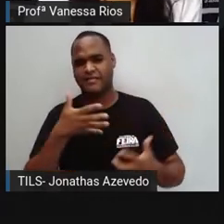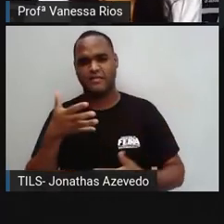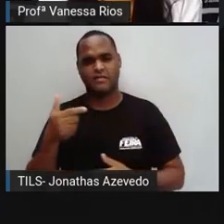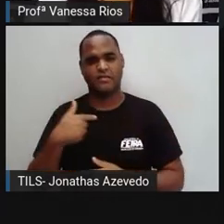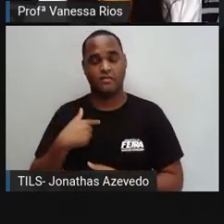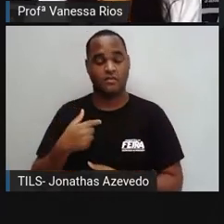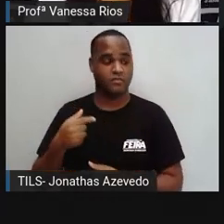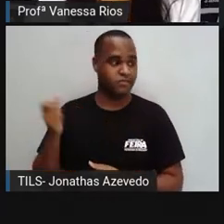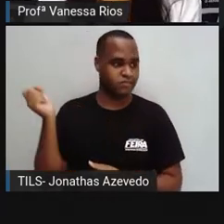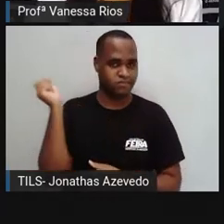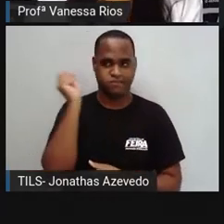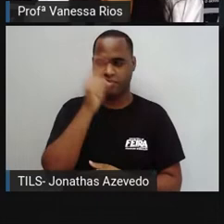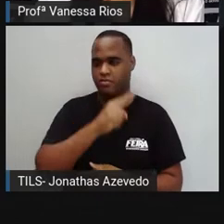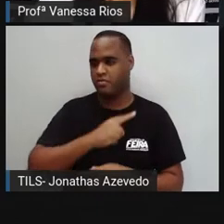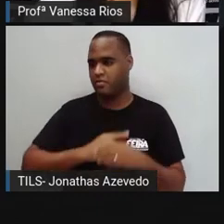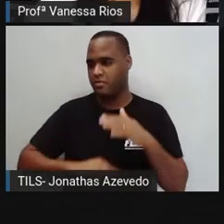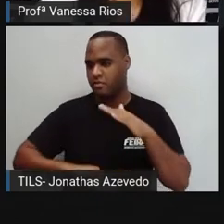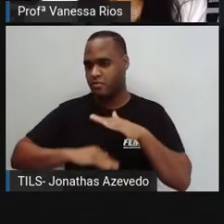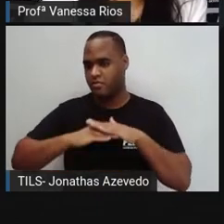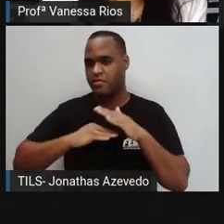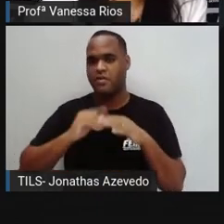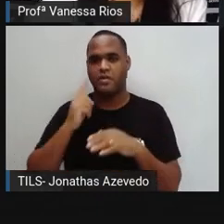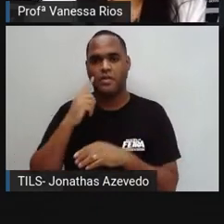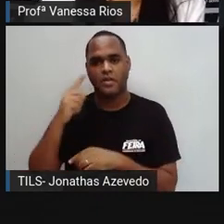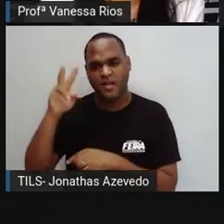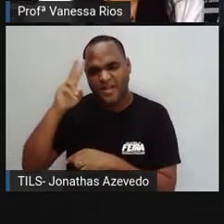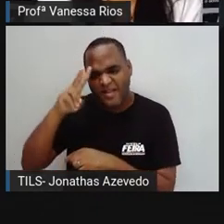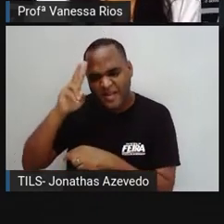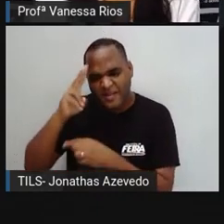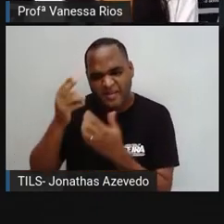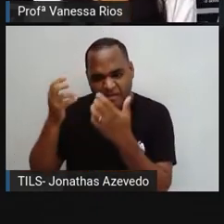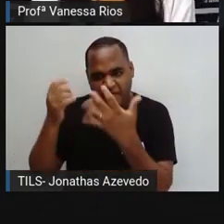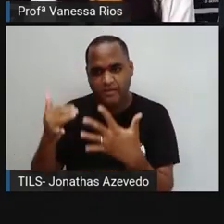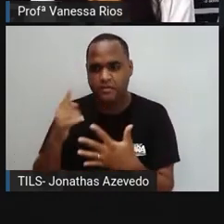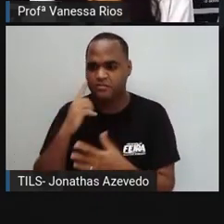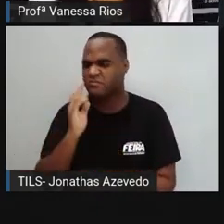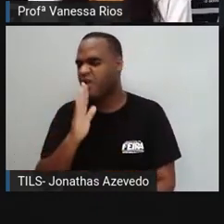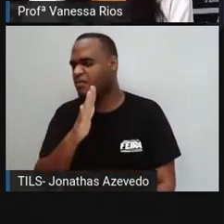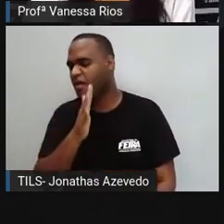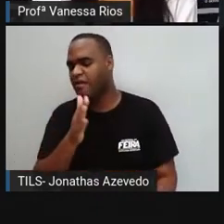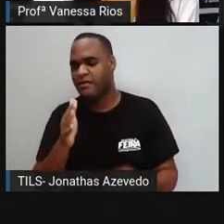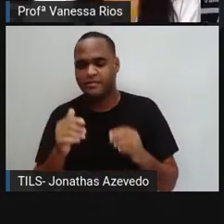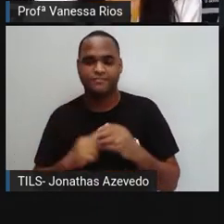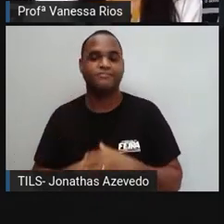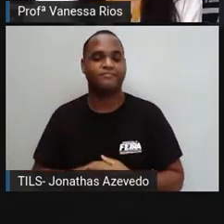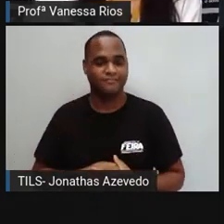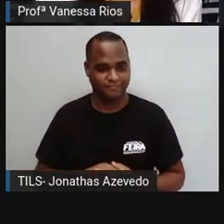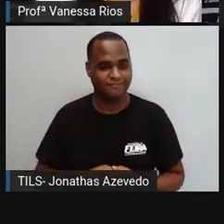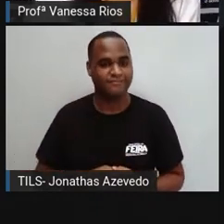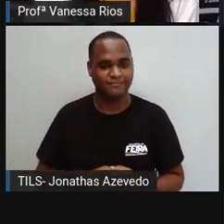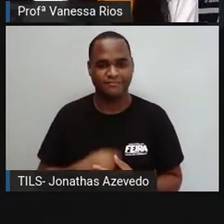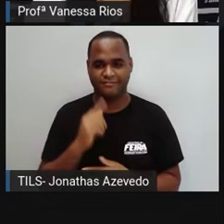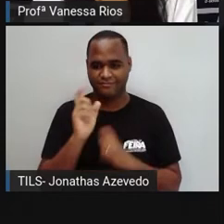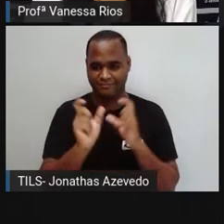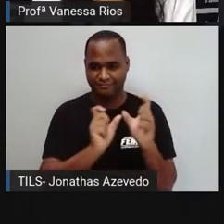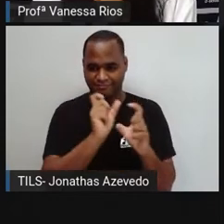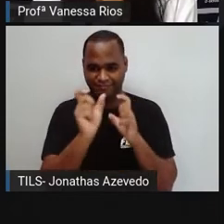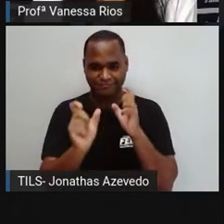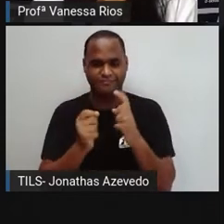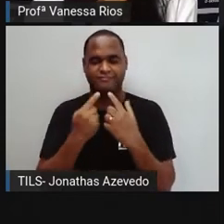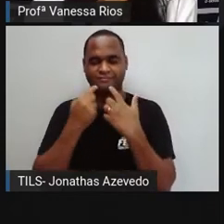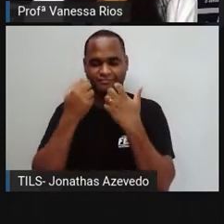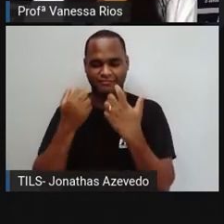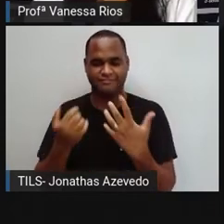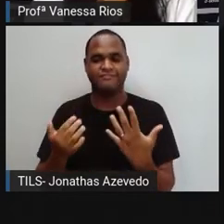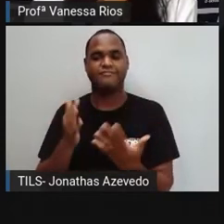muito bolada hoje. Lembra daquela parada? Já é, meu irmão. A gente percebe aí palavras e expressões